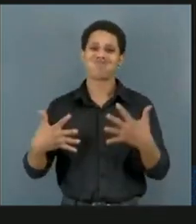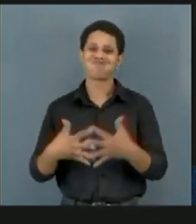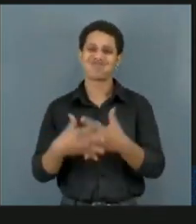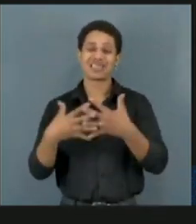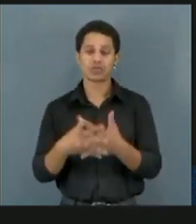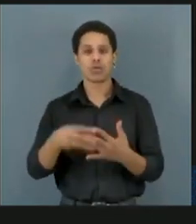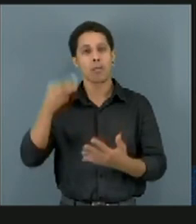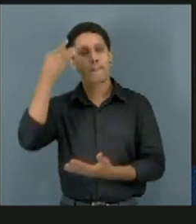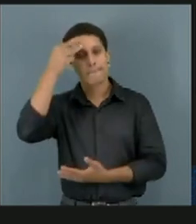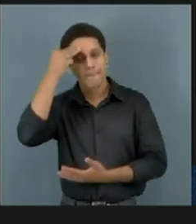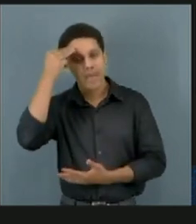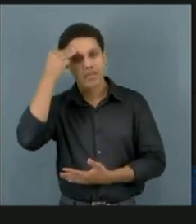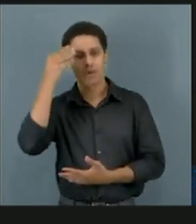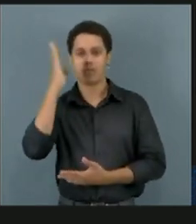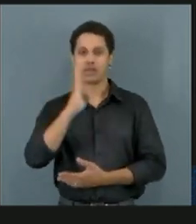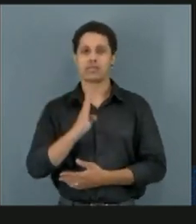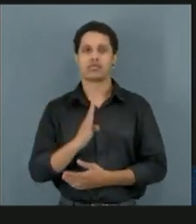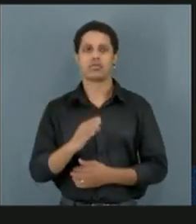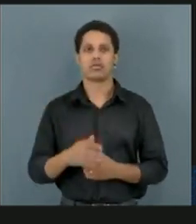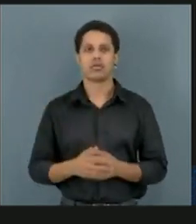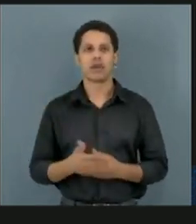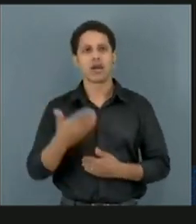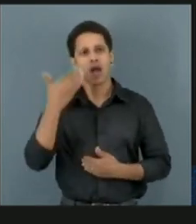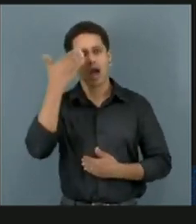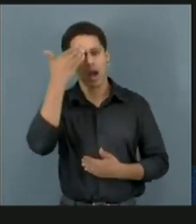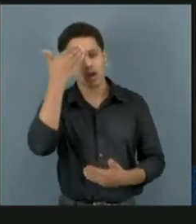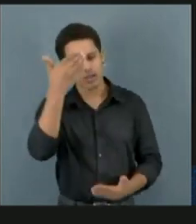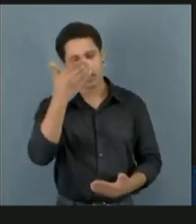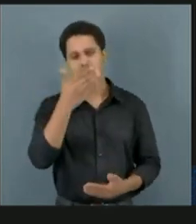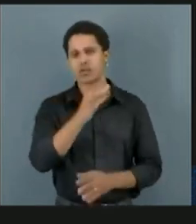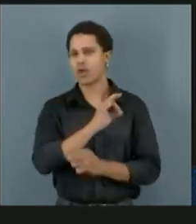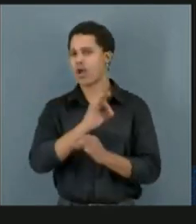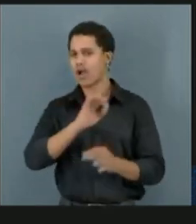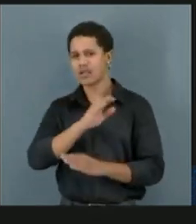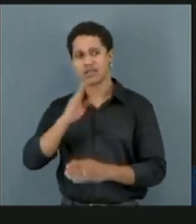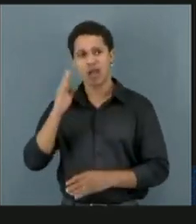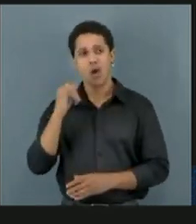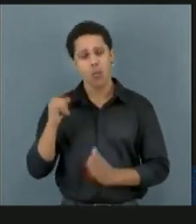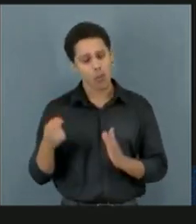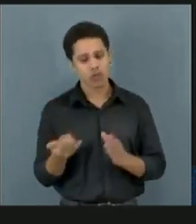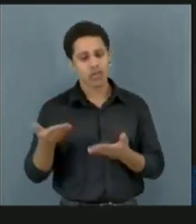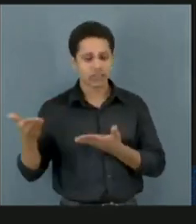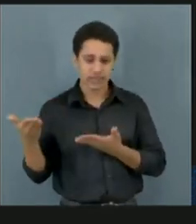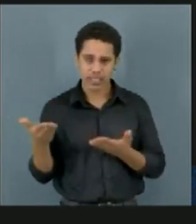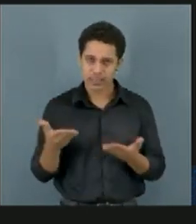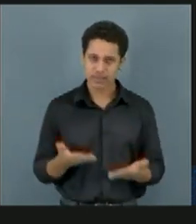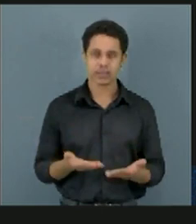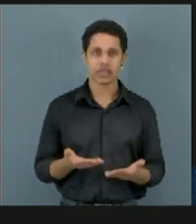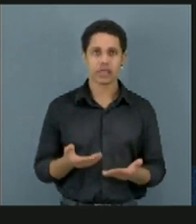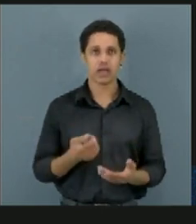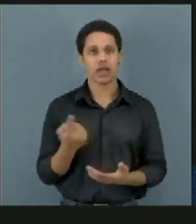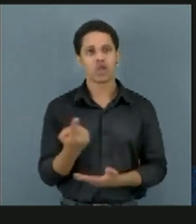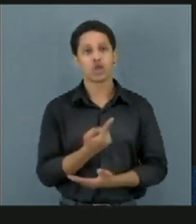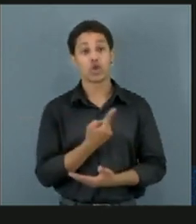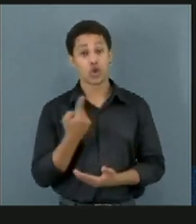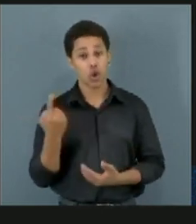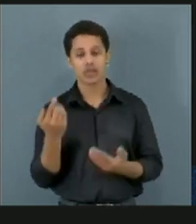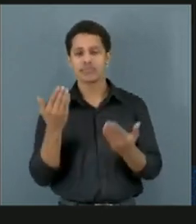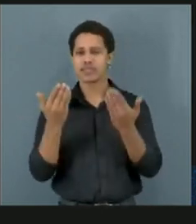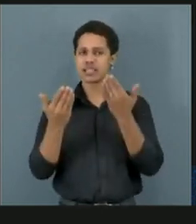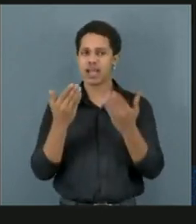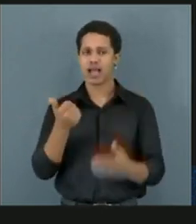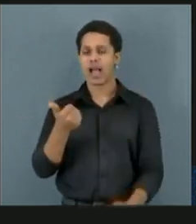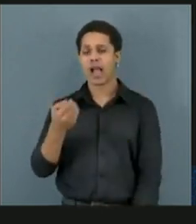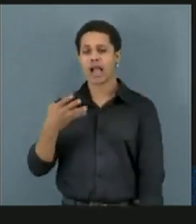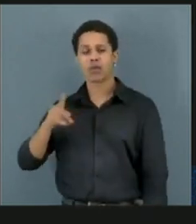Isso não pode continuar assim. Agradeço demais a oportunidade de trazer essa situação que nós, psiquiatras, cerca de 14